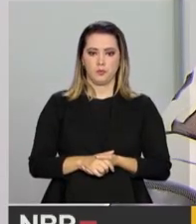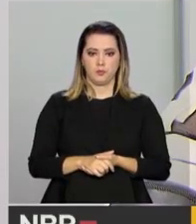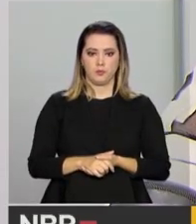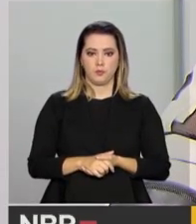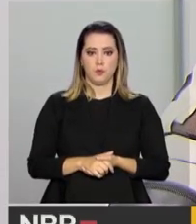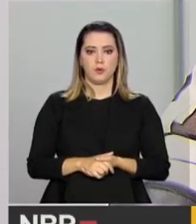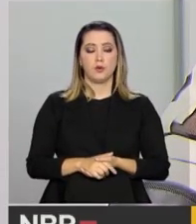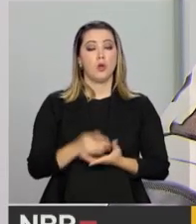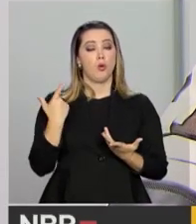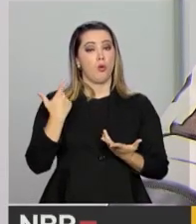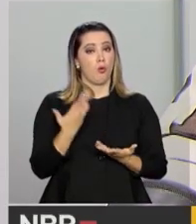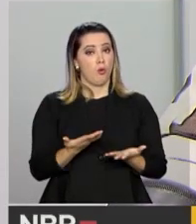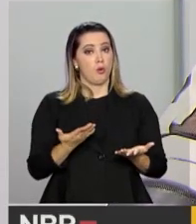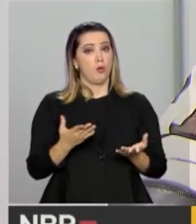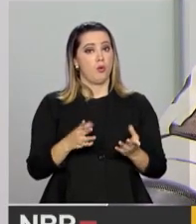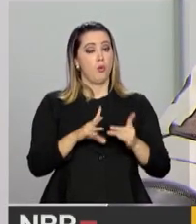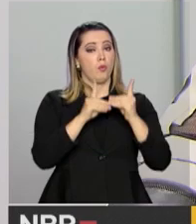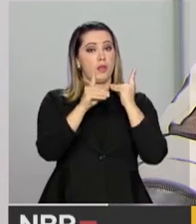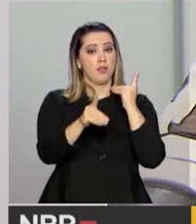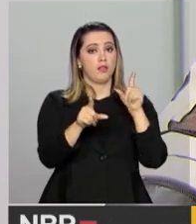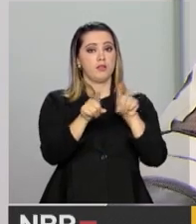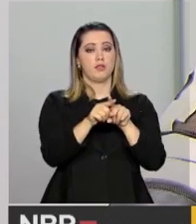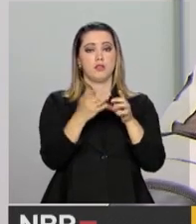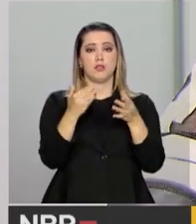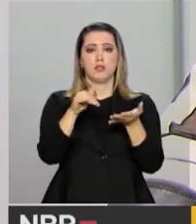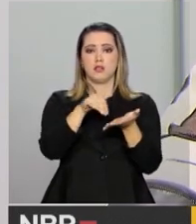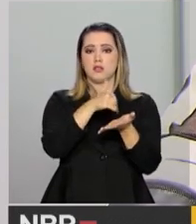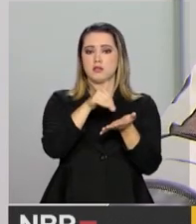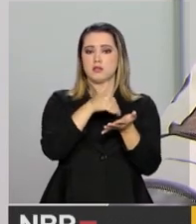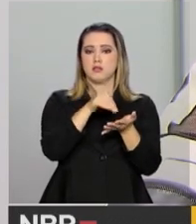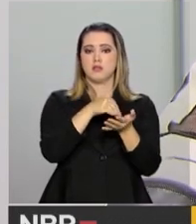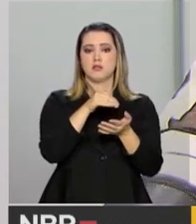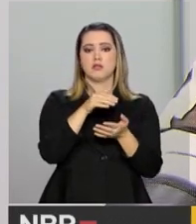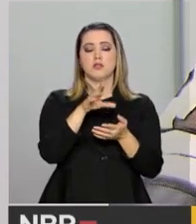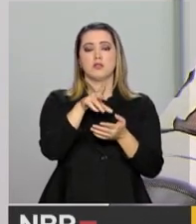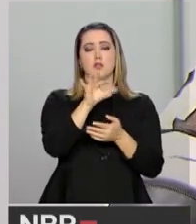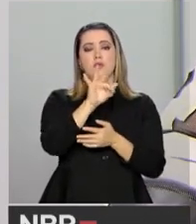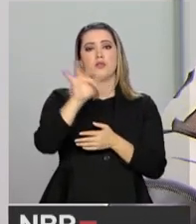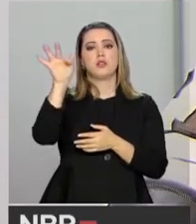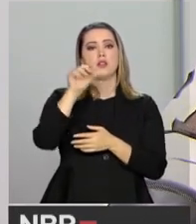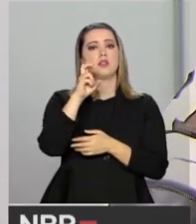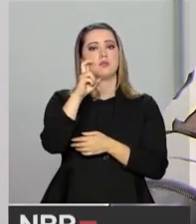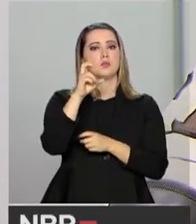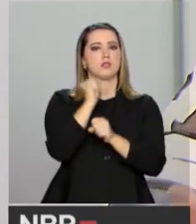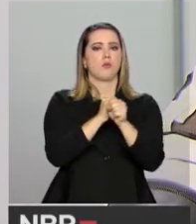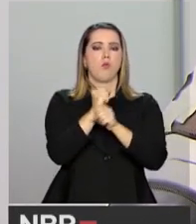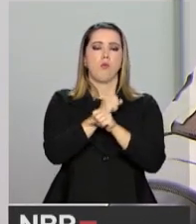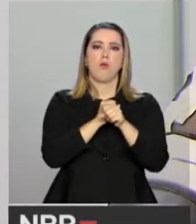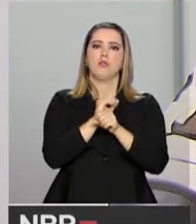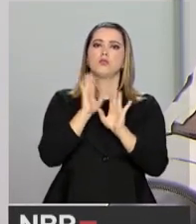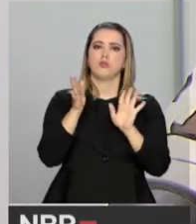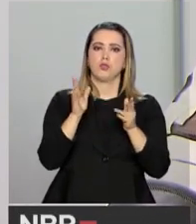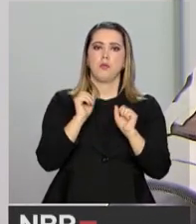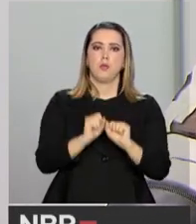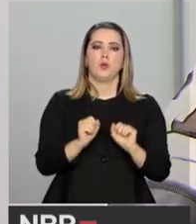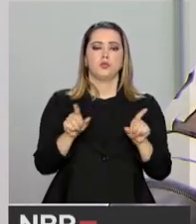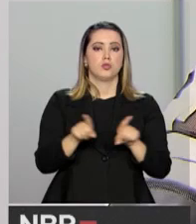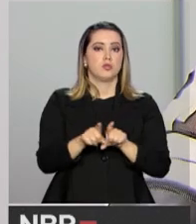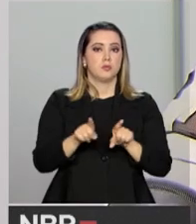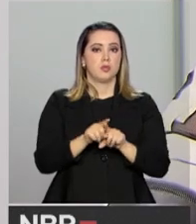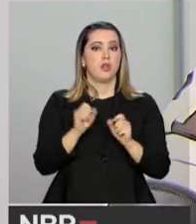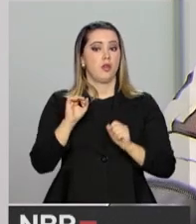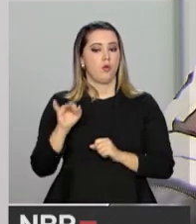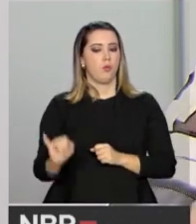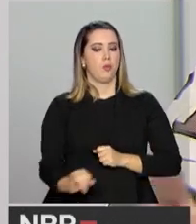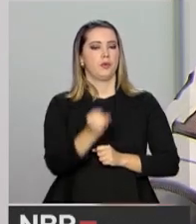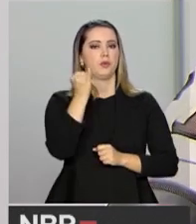credencia as instituições federais por 5 anos. Então, as instituições federais estão tendo agora também a